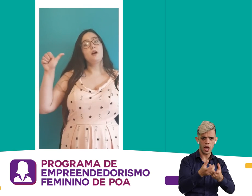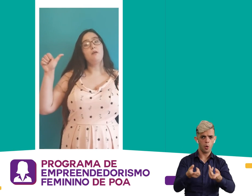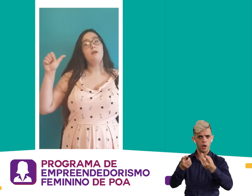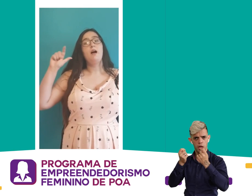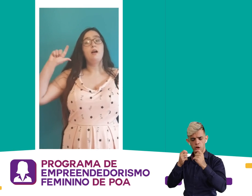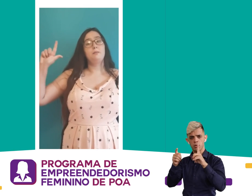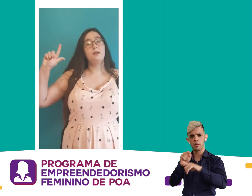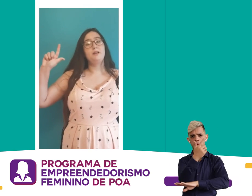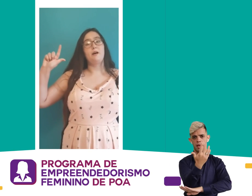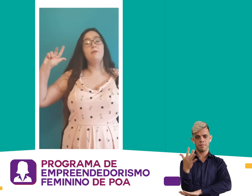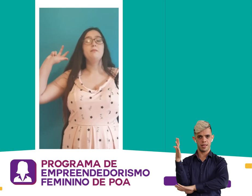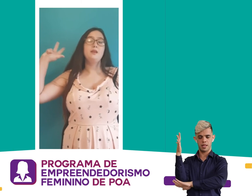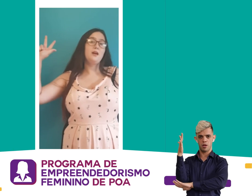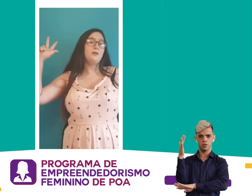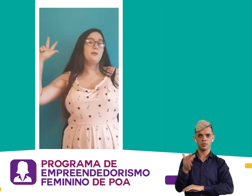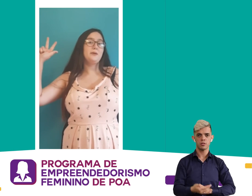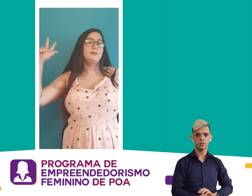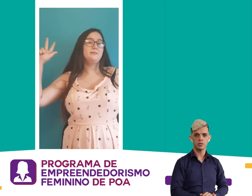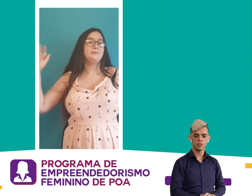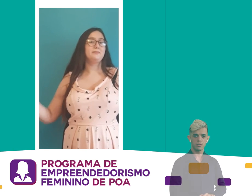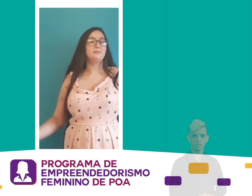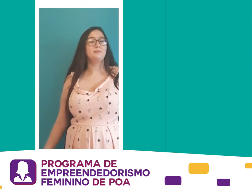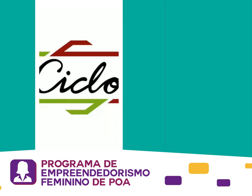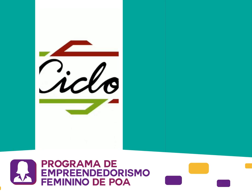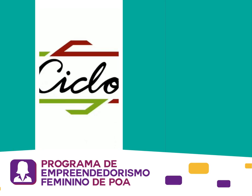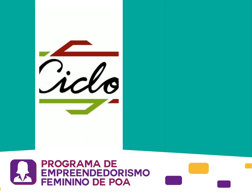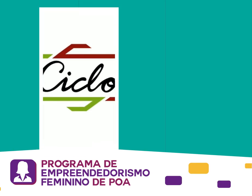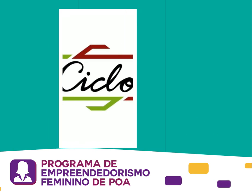a social, a ambiental e a econômica.